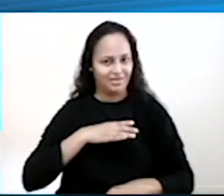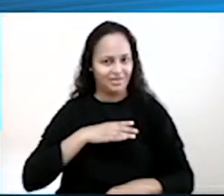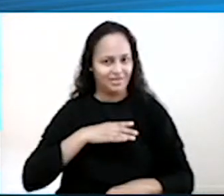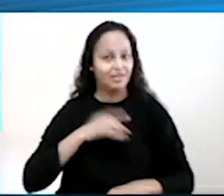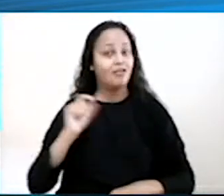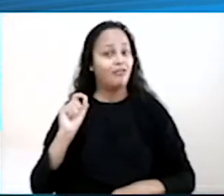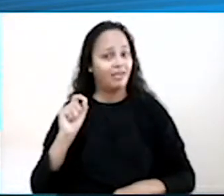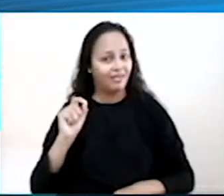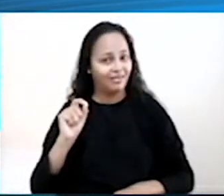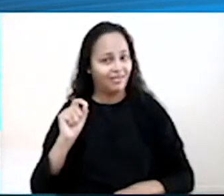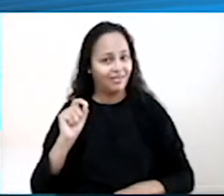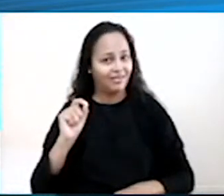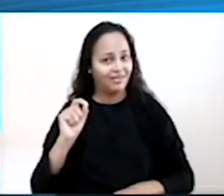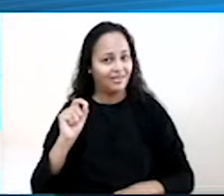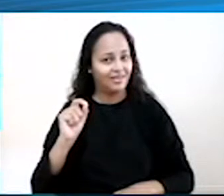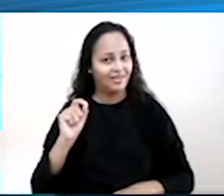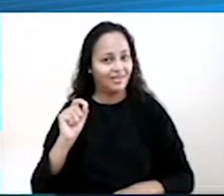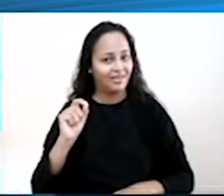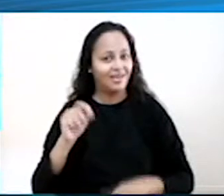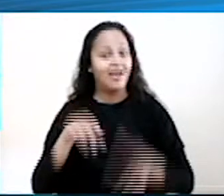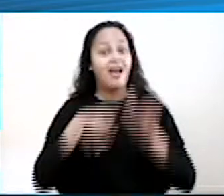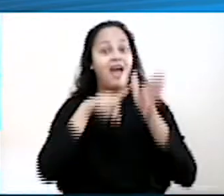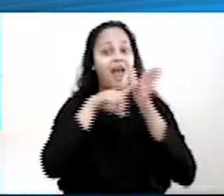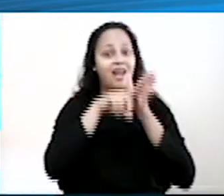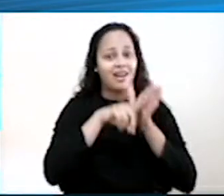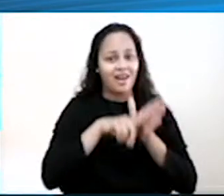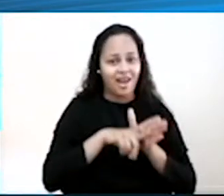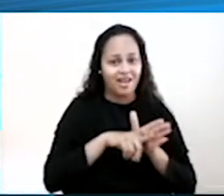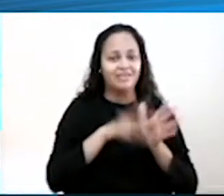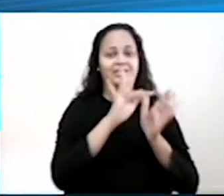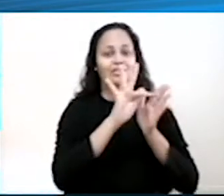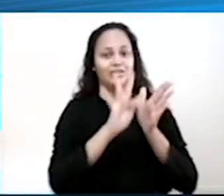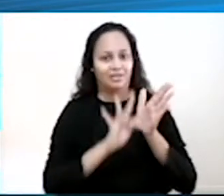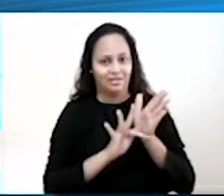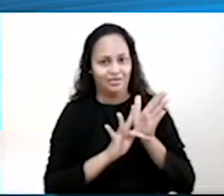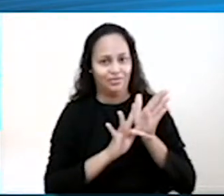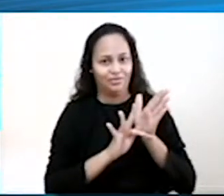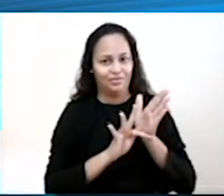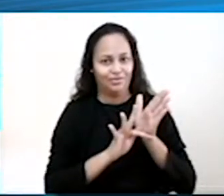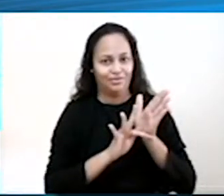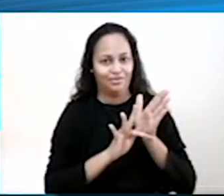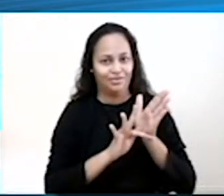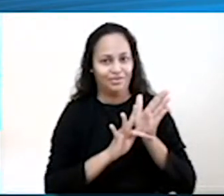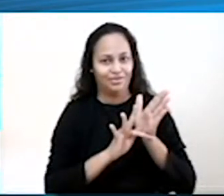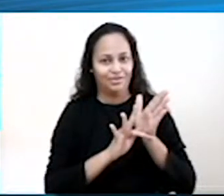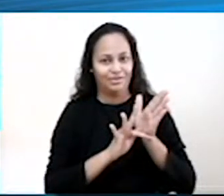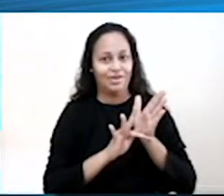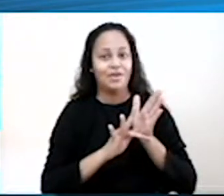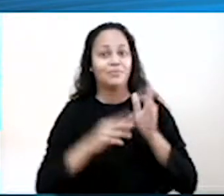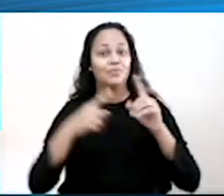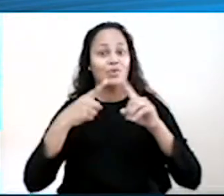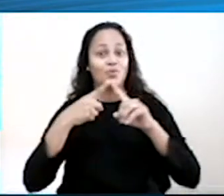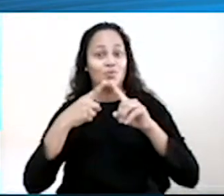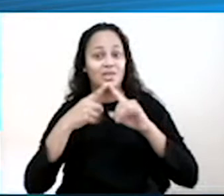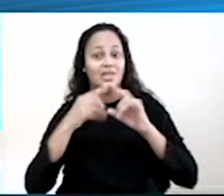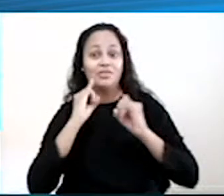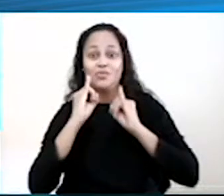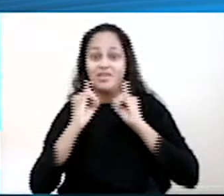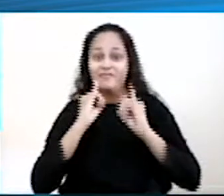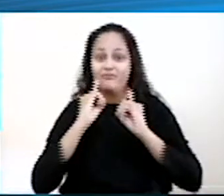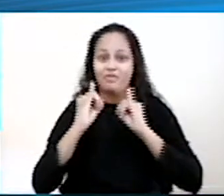O assunto da aula de hoje é de módulo de análise de textos. Nós vamos falar sobre o texto